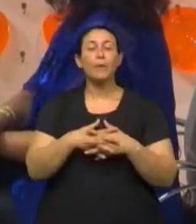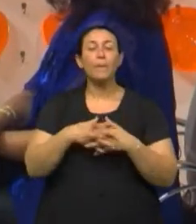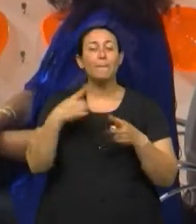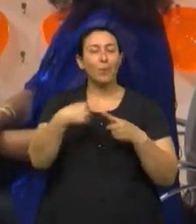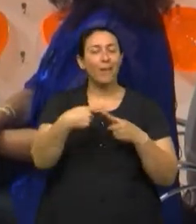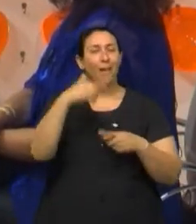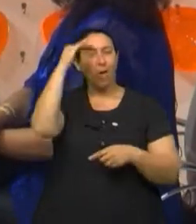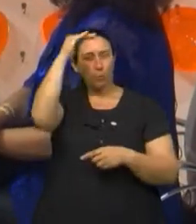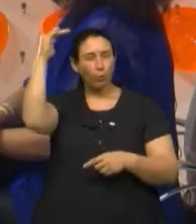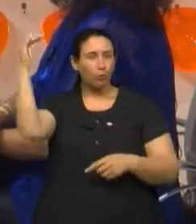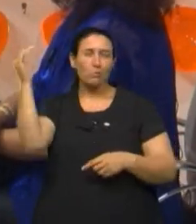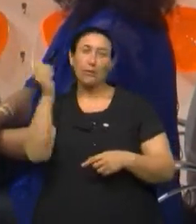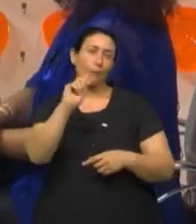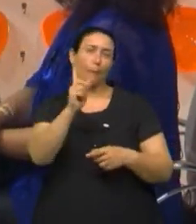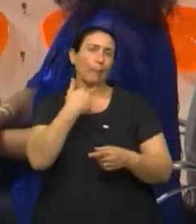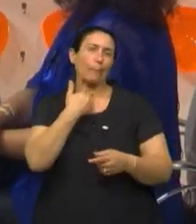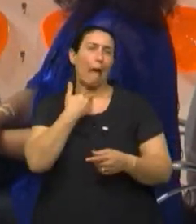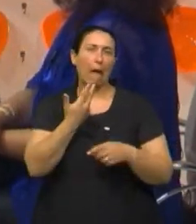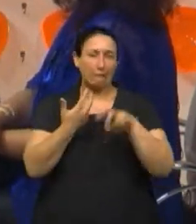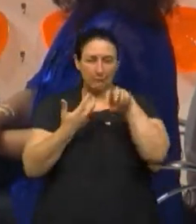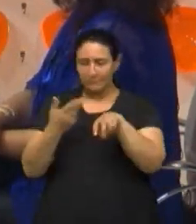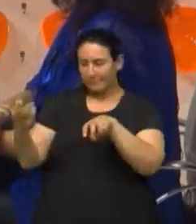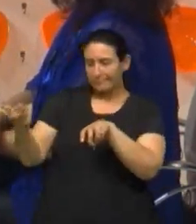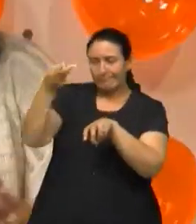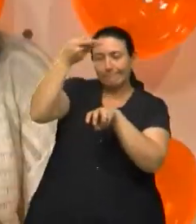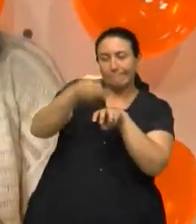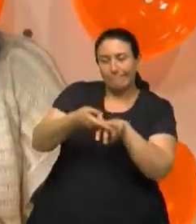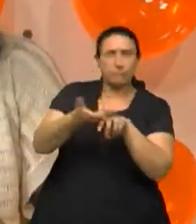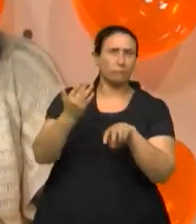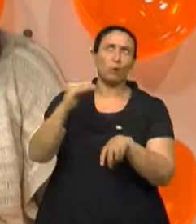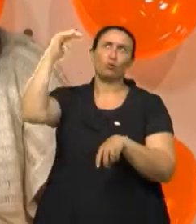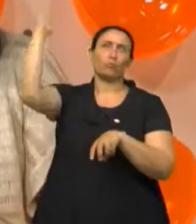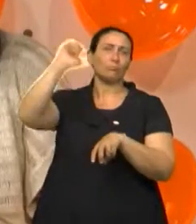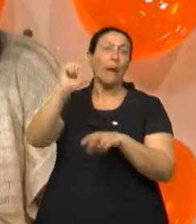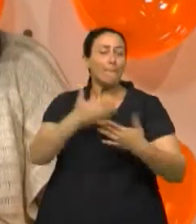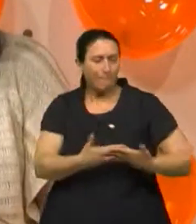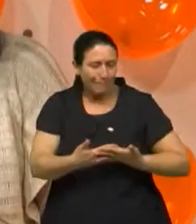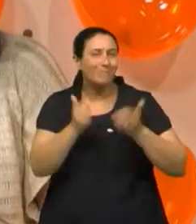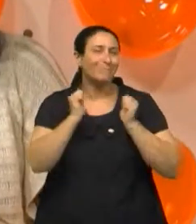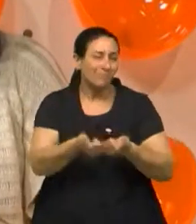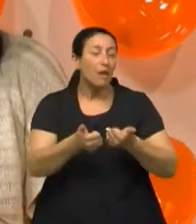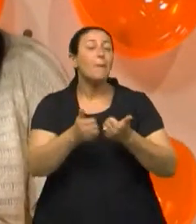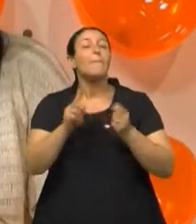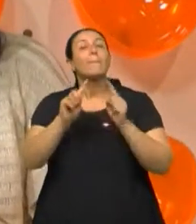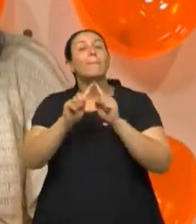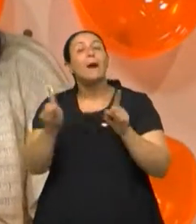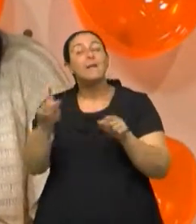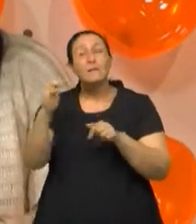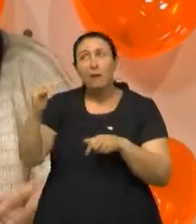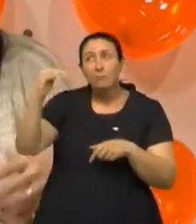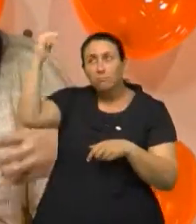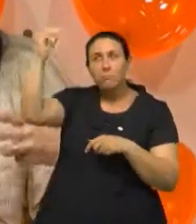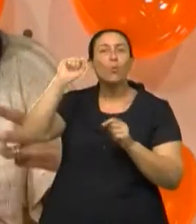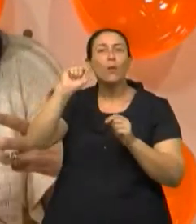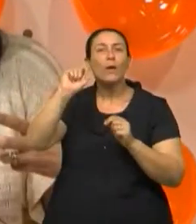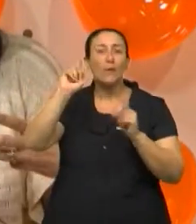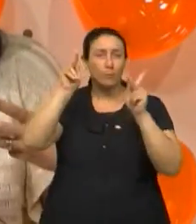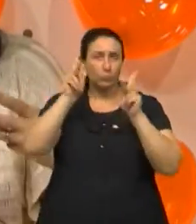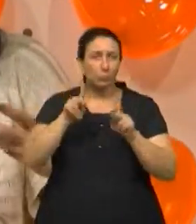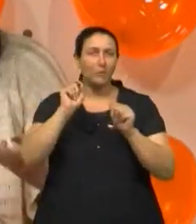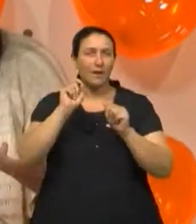adulto ele não vai ser posicionado no colo do socorrista, digamos assim, normalmente a manobra é feita por trás. A pessoa